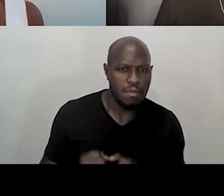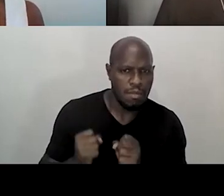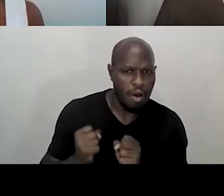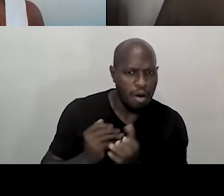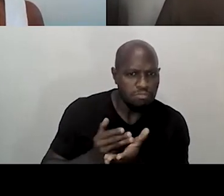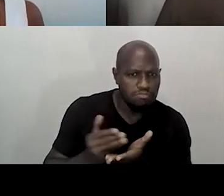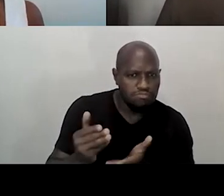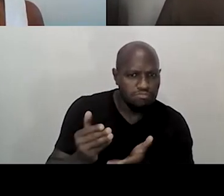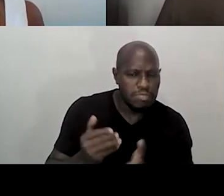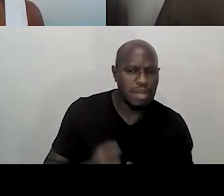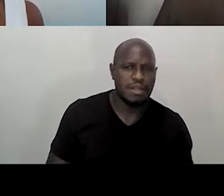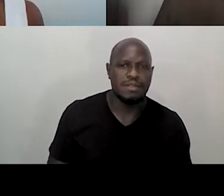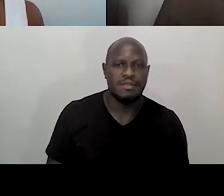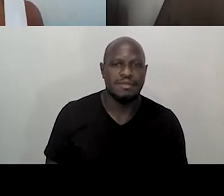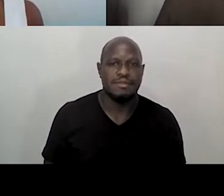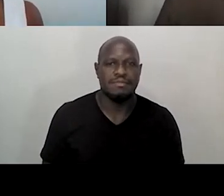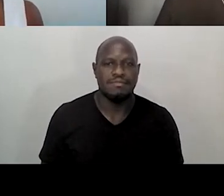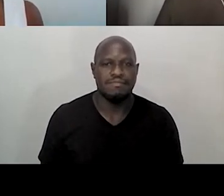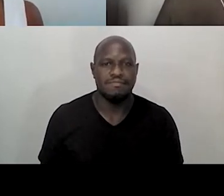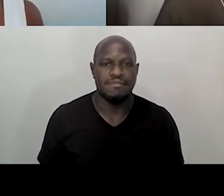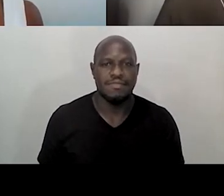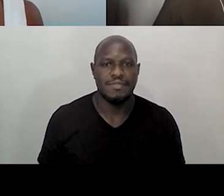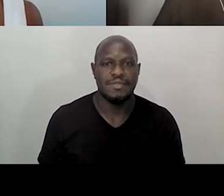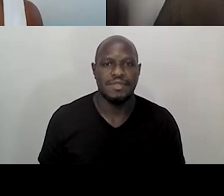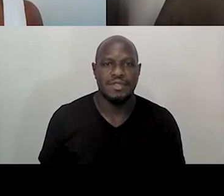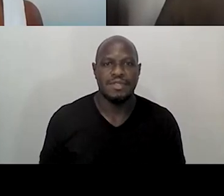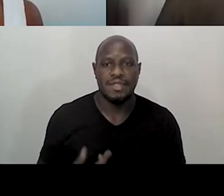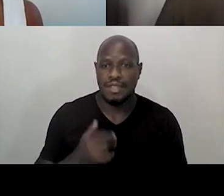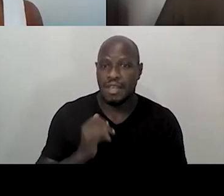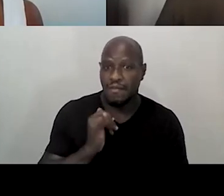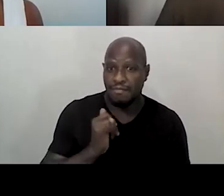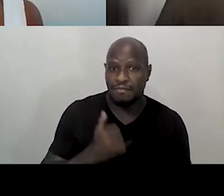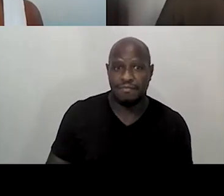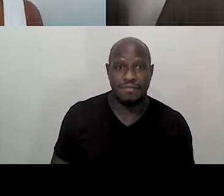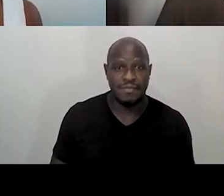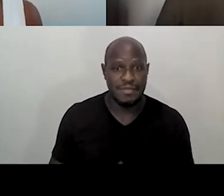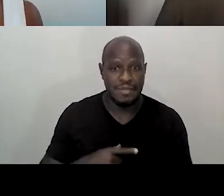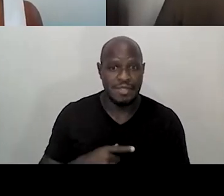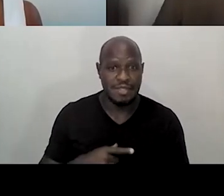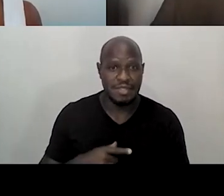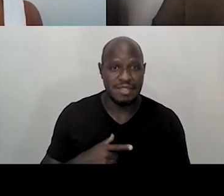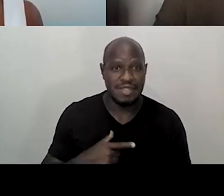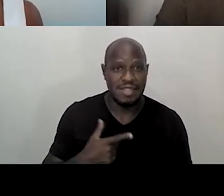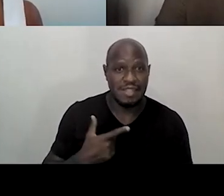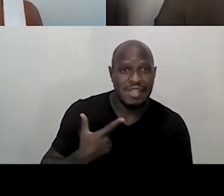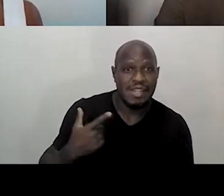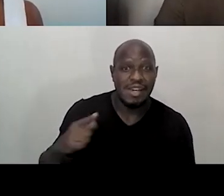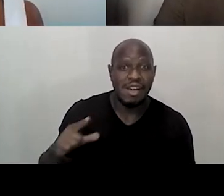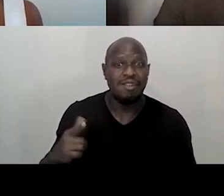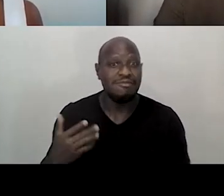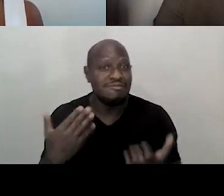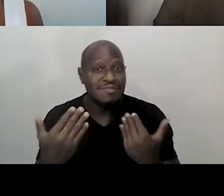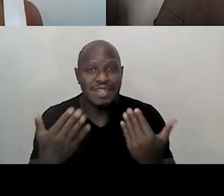Pode. É, eu queria falar, eu ia falar isso mesmo, né, que tinha essa outra provocação de como que a gente,